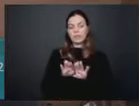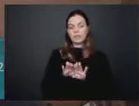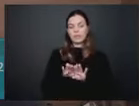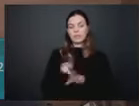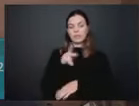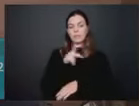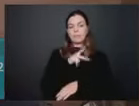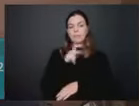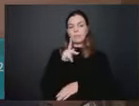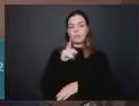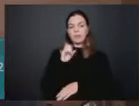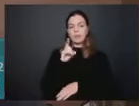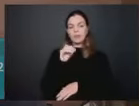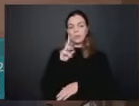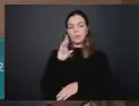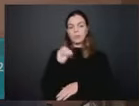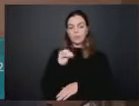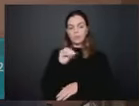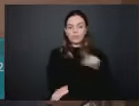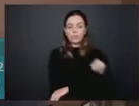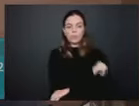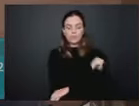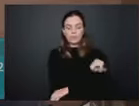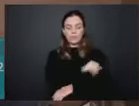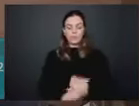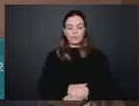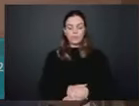Janeiro. Obrigado. Obrigado.